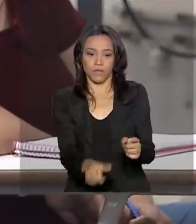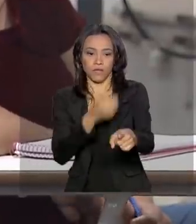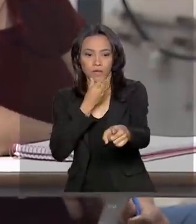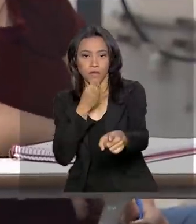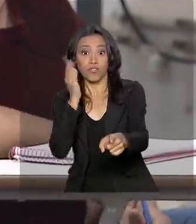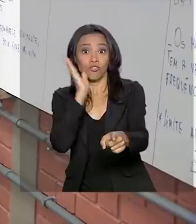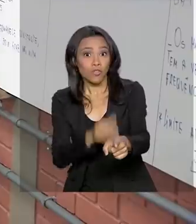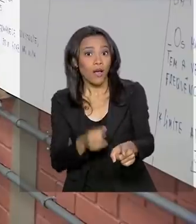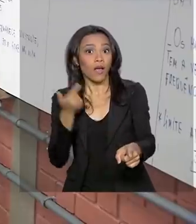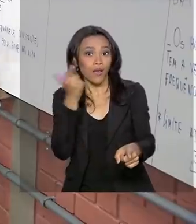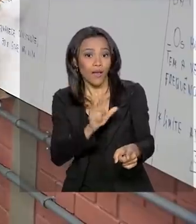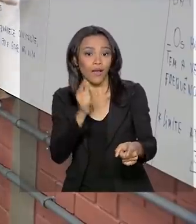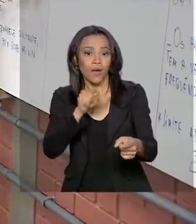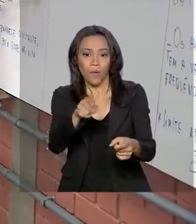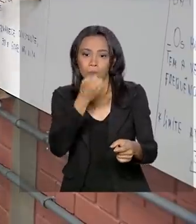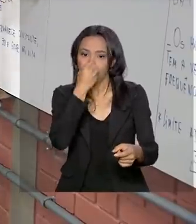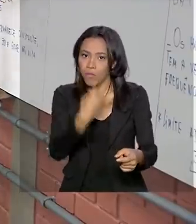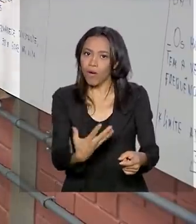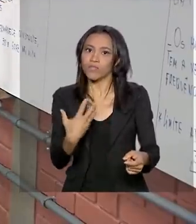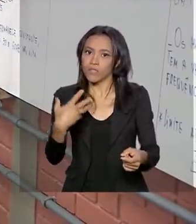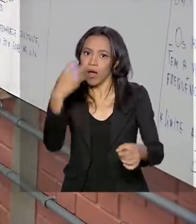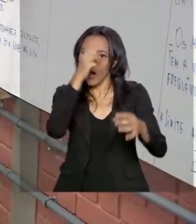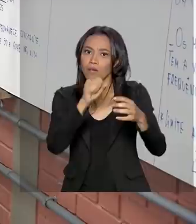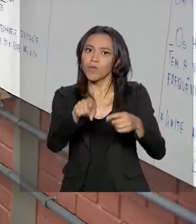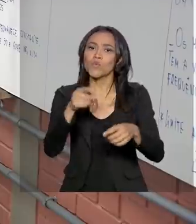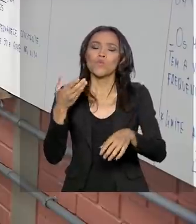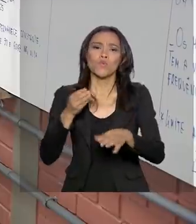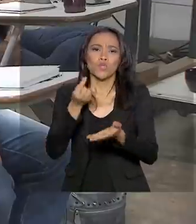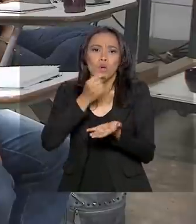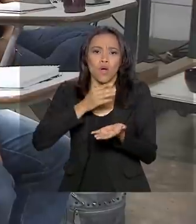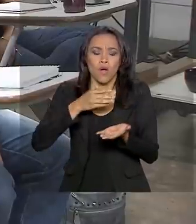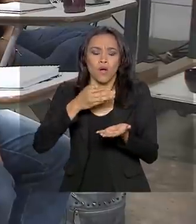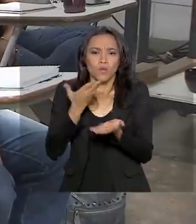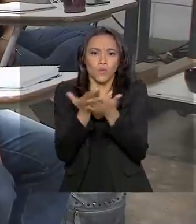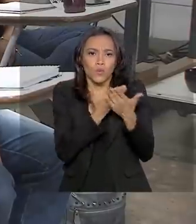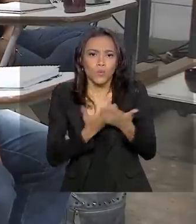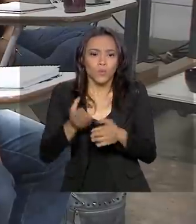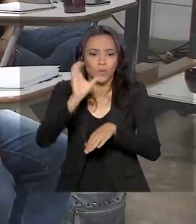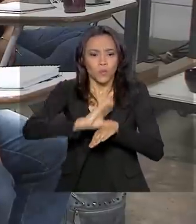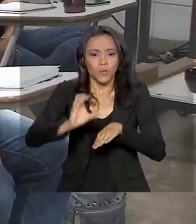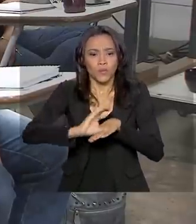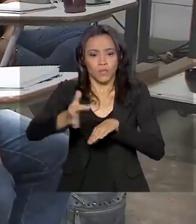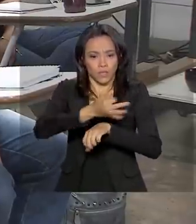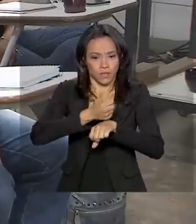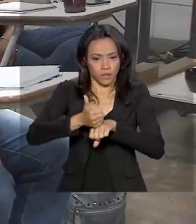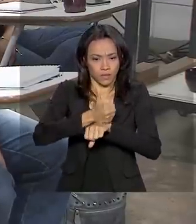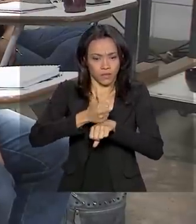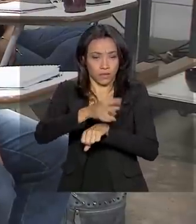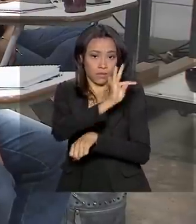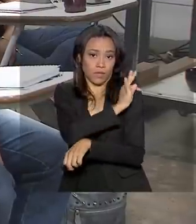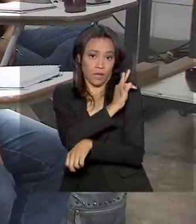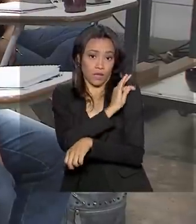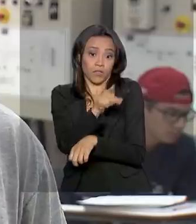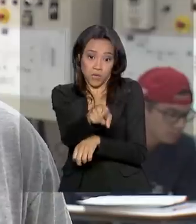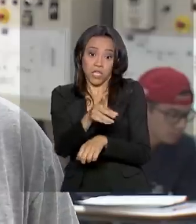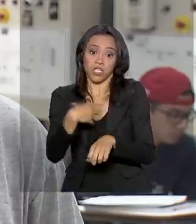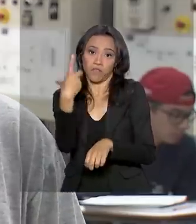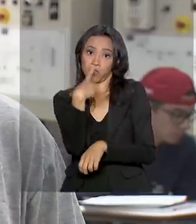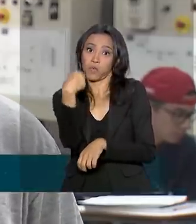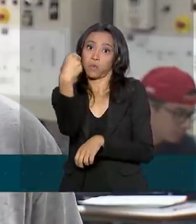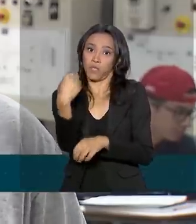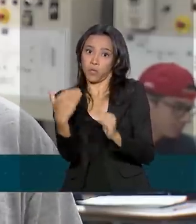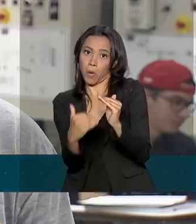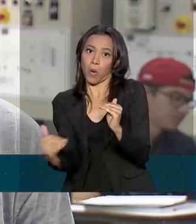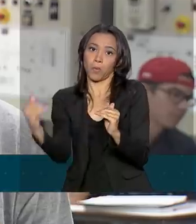acolhendo os frutos do seu investimento em um curso técnico. Foi promovido recentemente na empresa em que trabalha. Quando eu